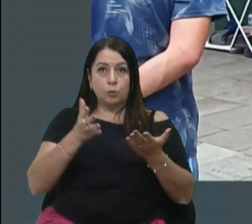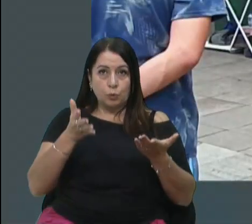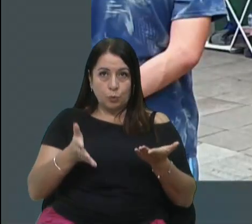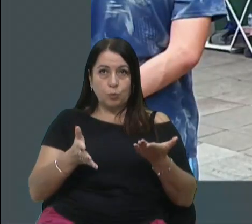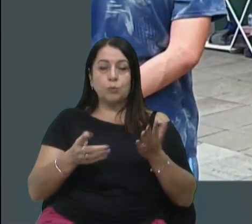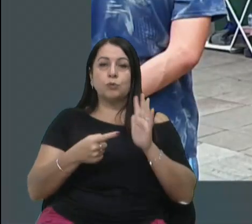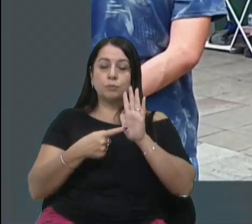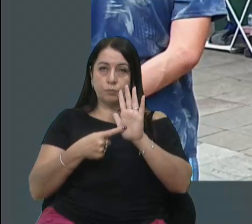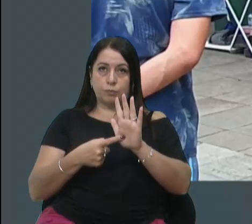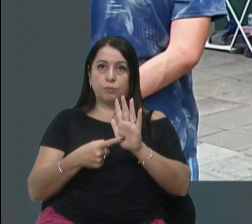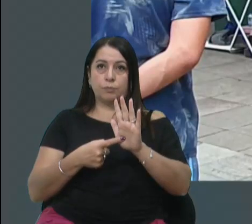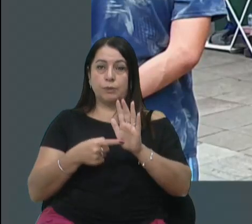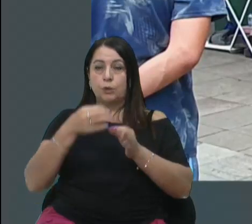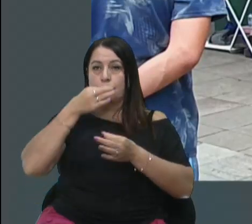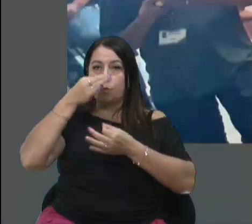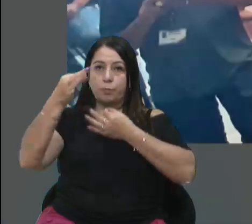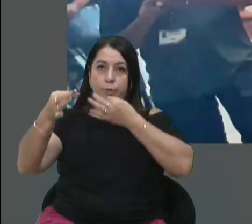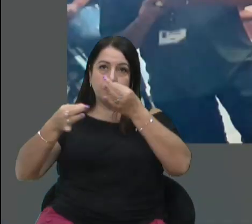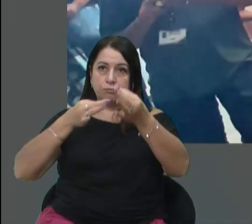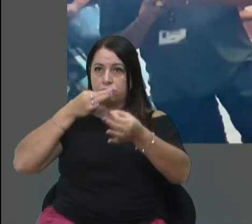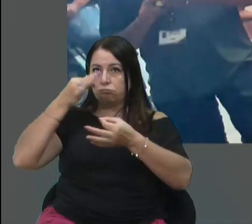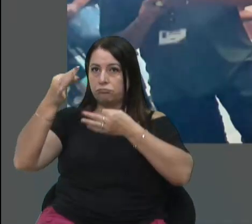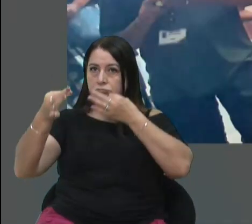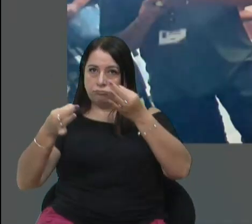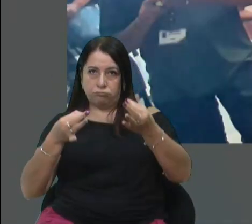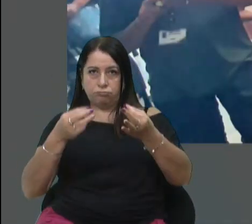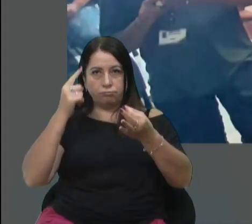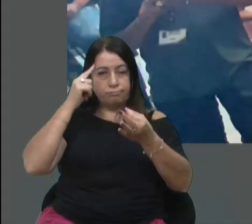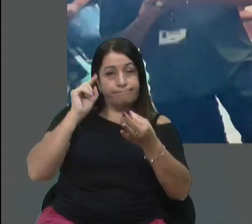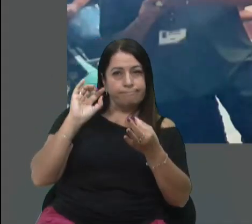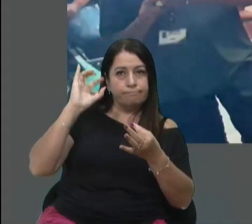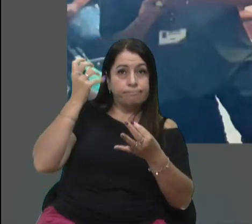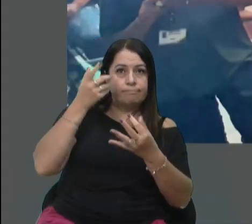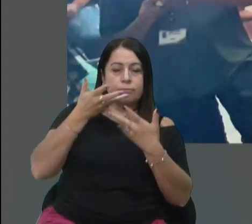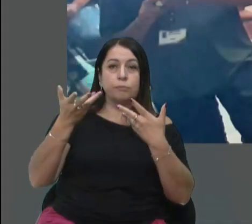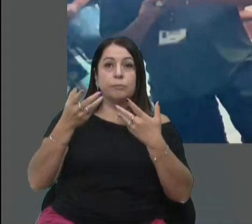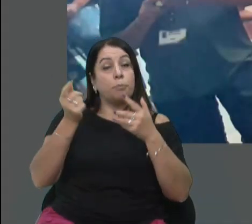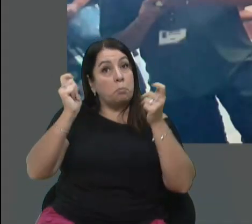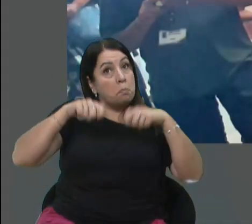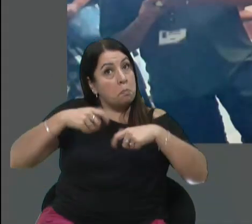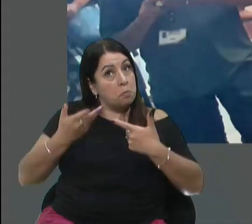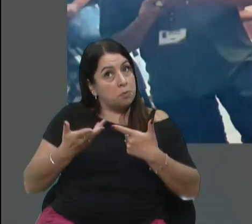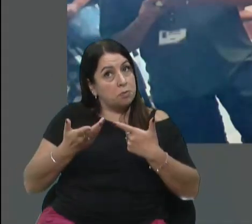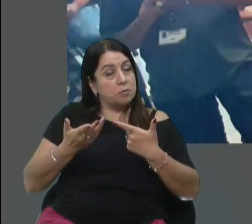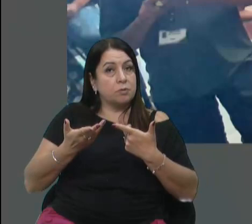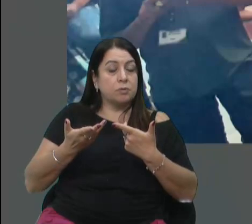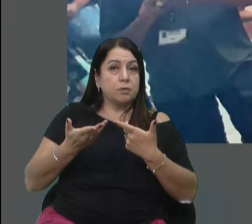trago sugestões, soluções para possíveis